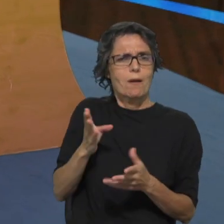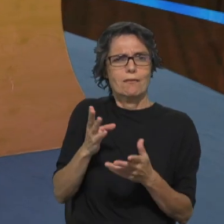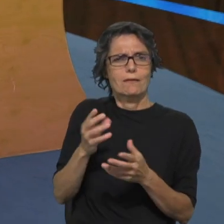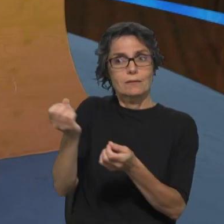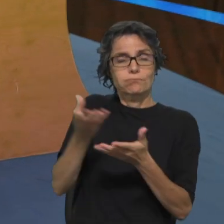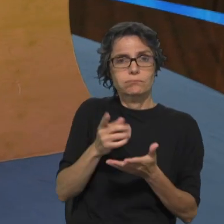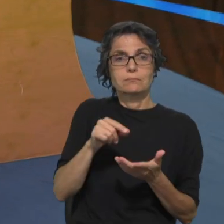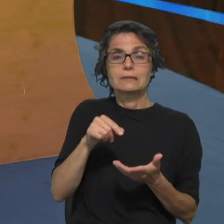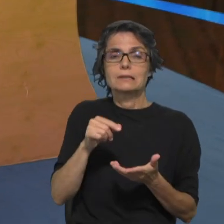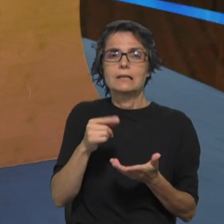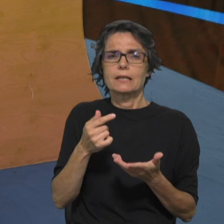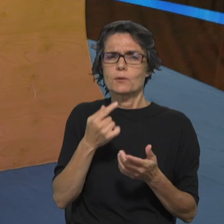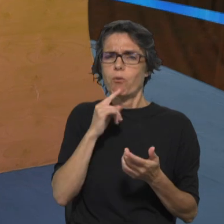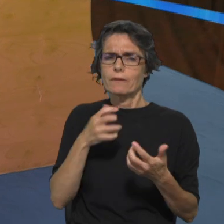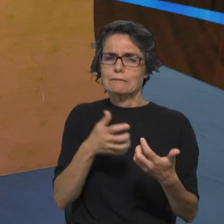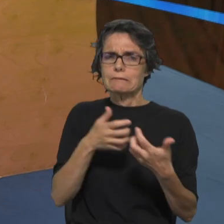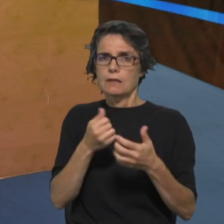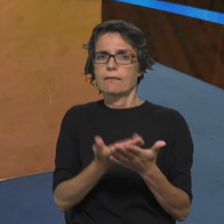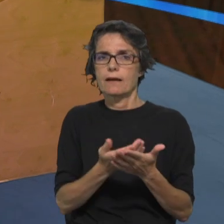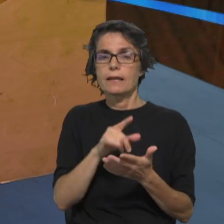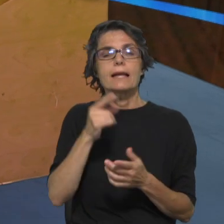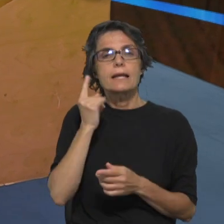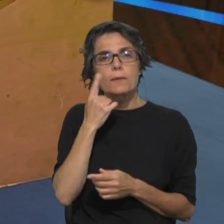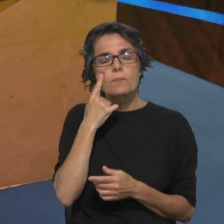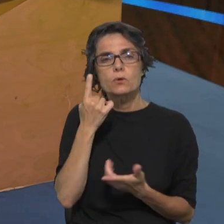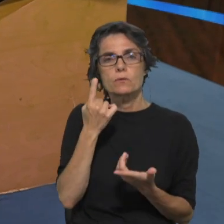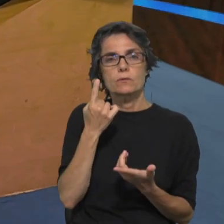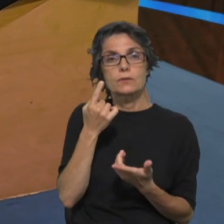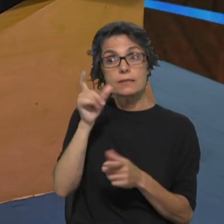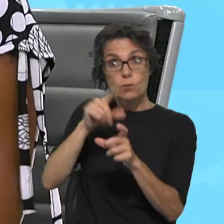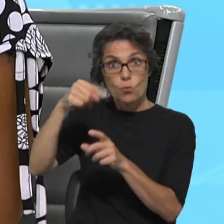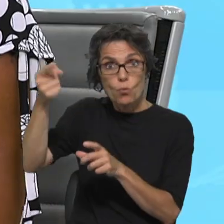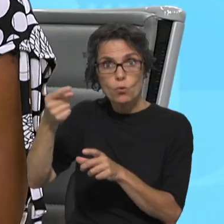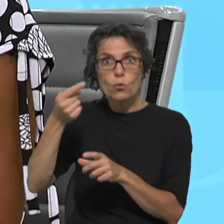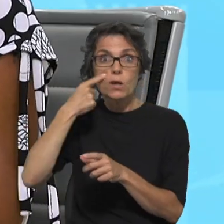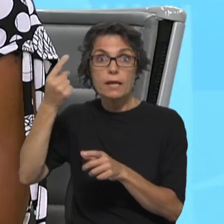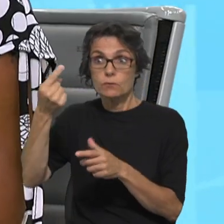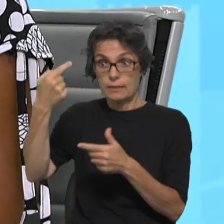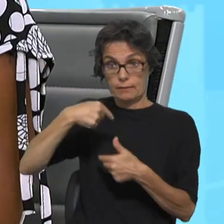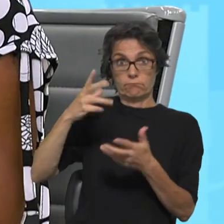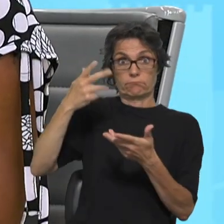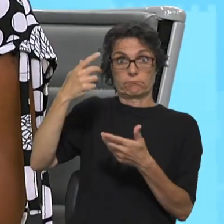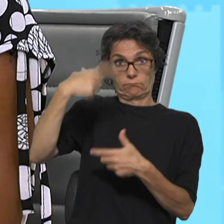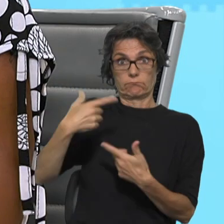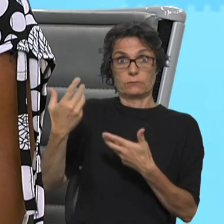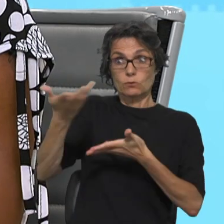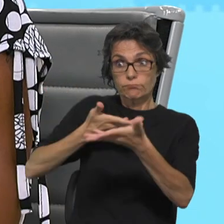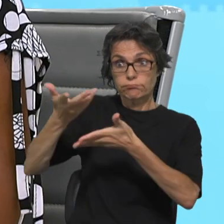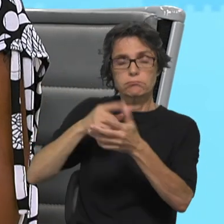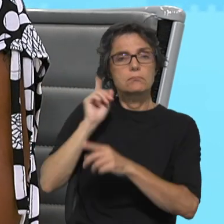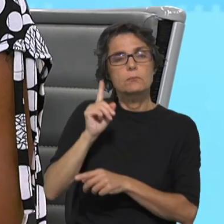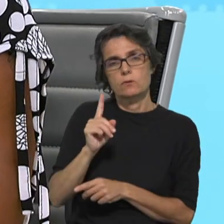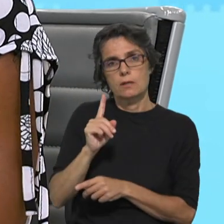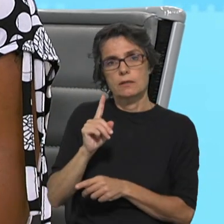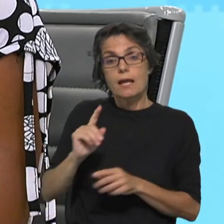portuguesa e de conhecer a cultura também daqueles que chegam. Promover o encontro e o diálogo para desfazer mal